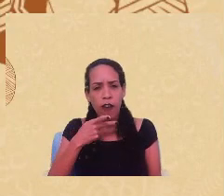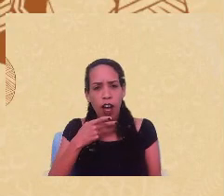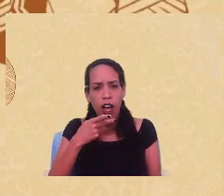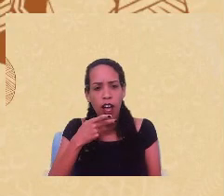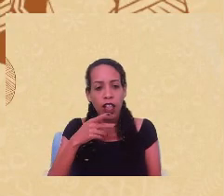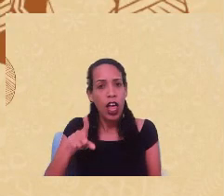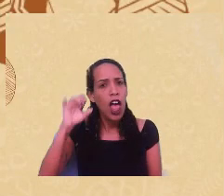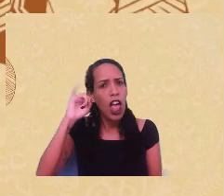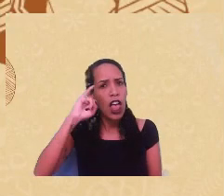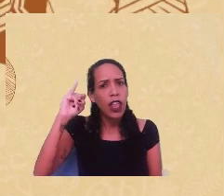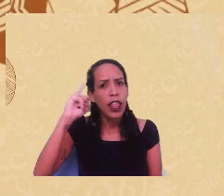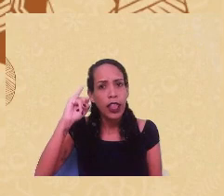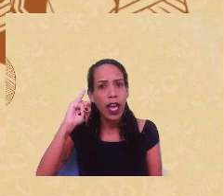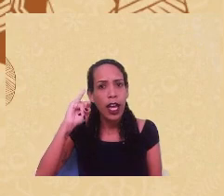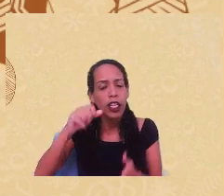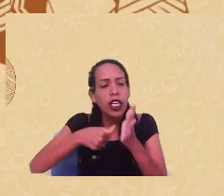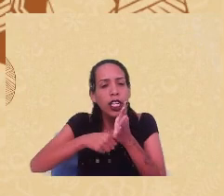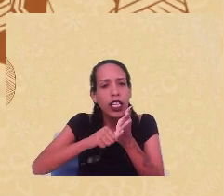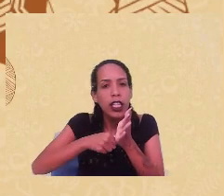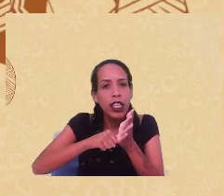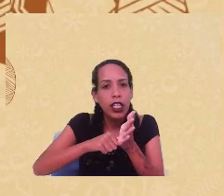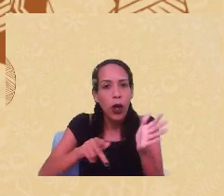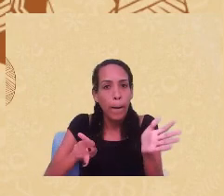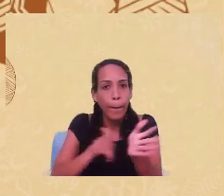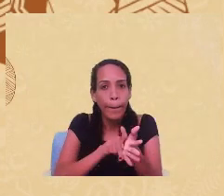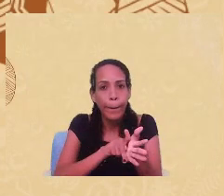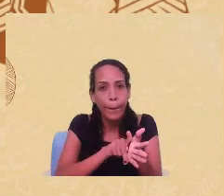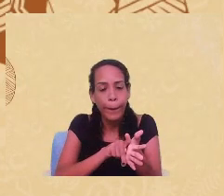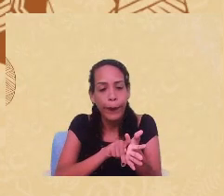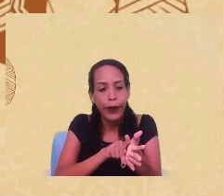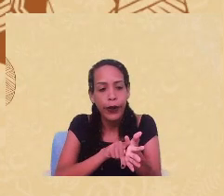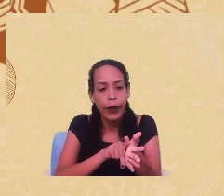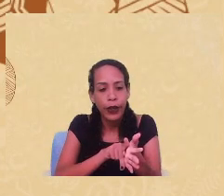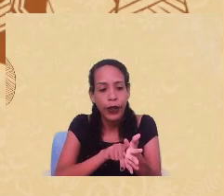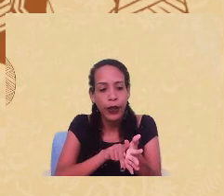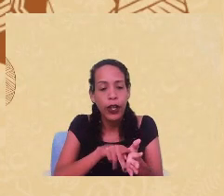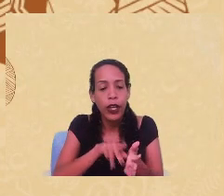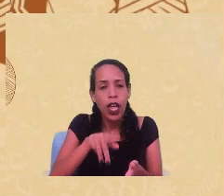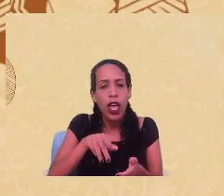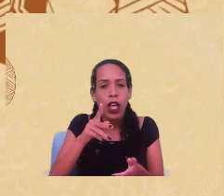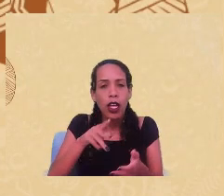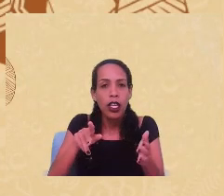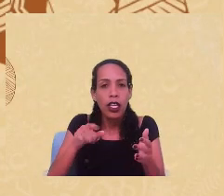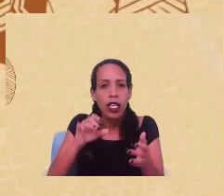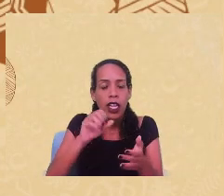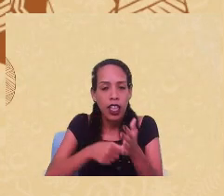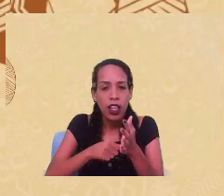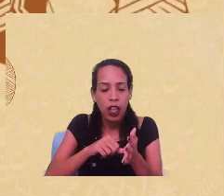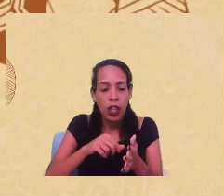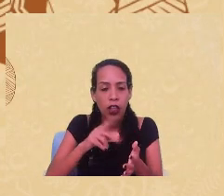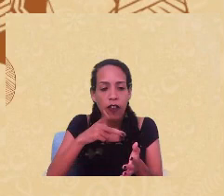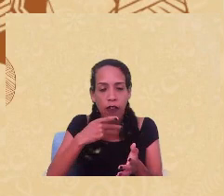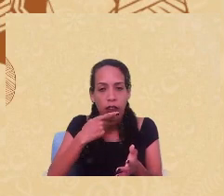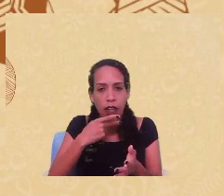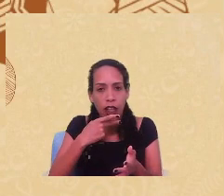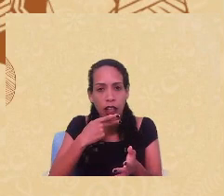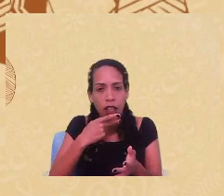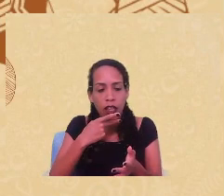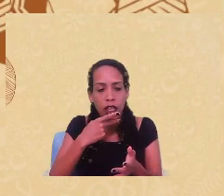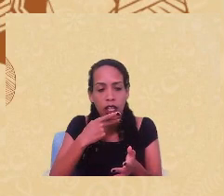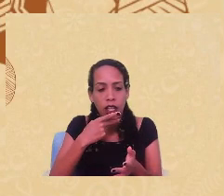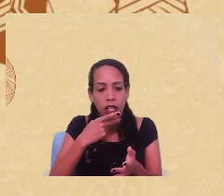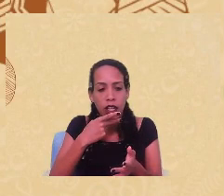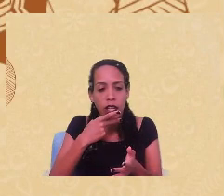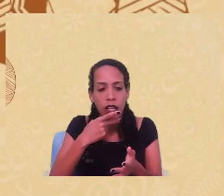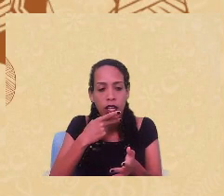identidade pura. E a ideia de identidade pura, que o Said critica, é a identidade